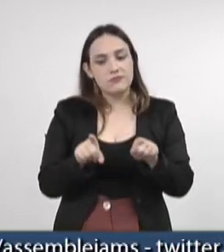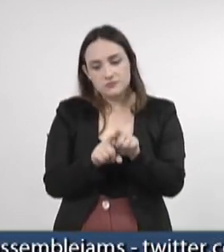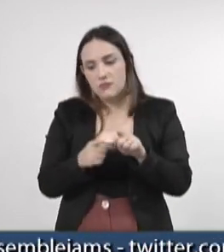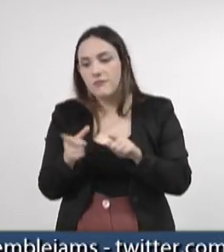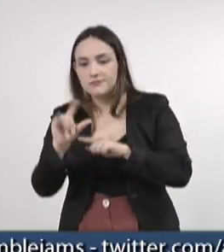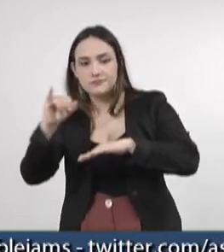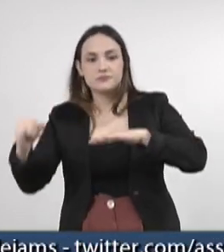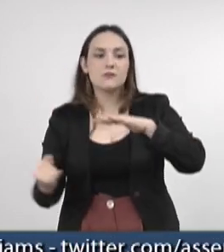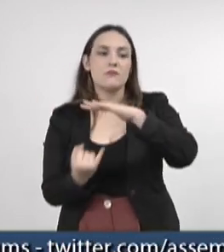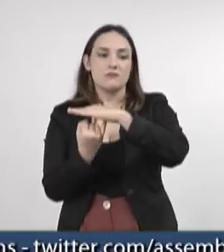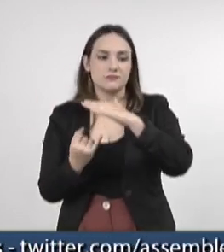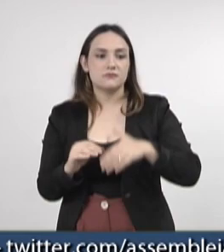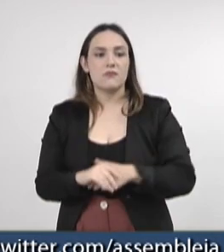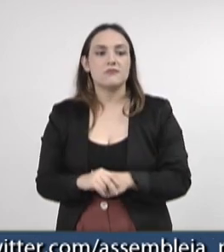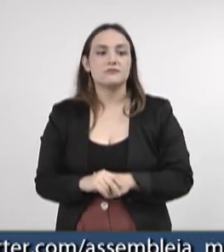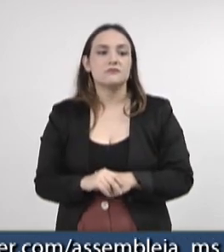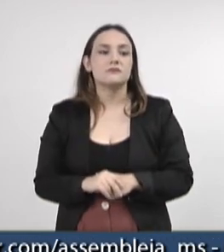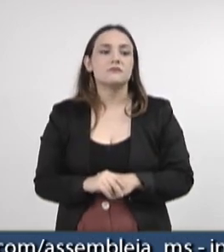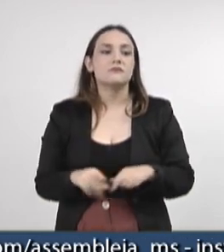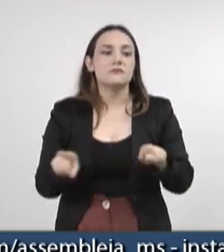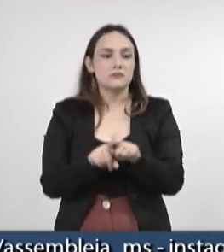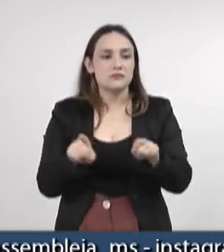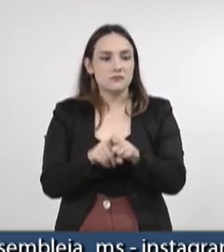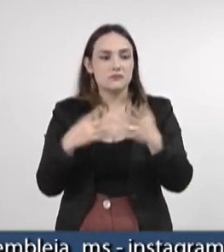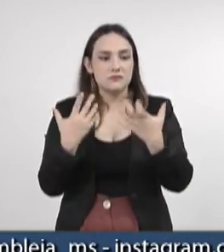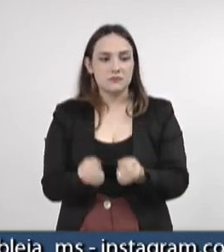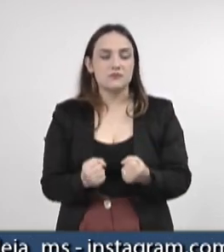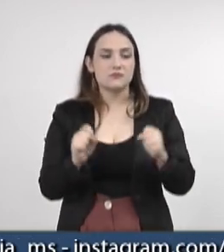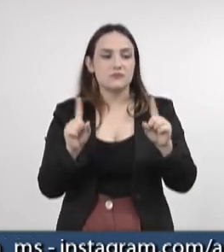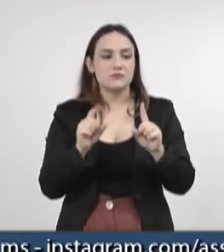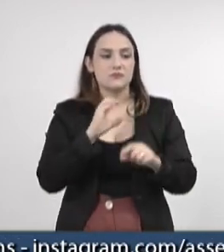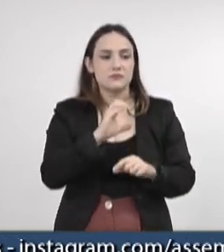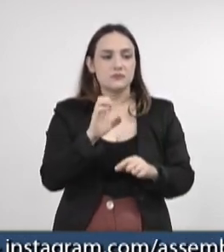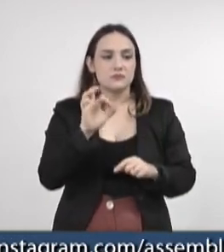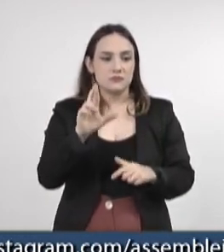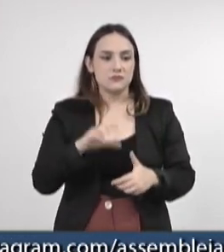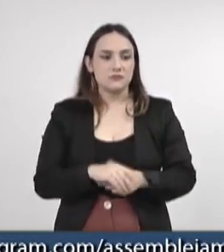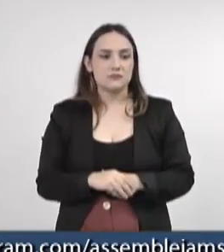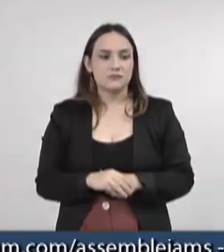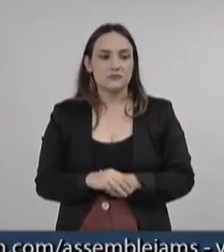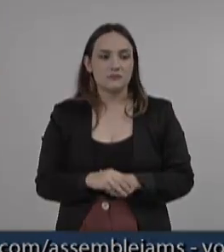contra essa concessionária. Era o que eu tinha, Sr. Presidente.